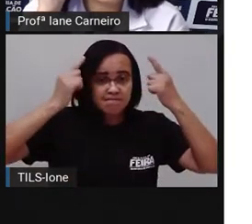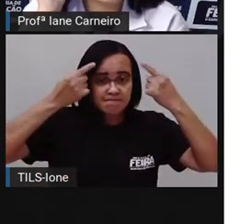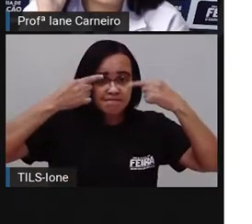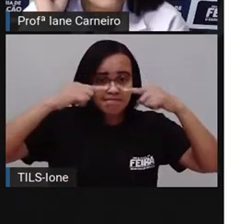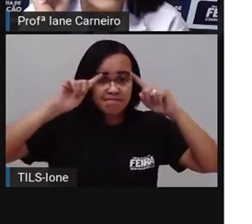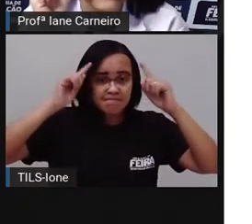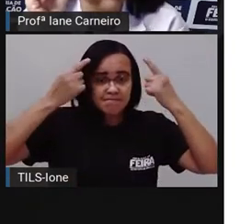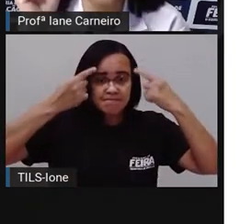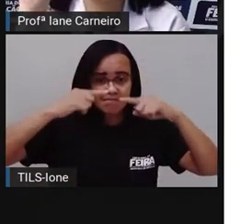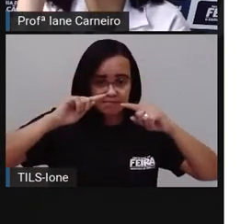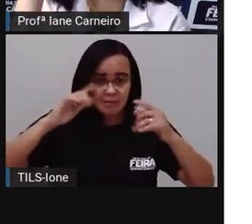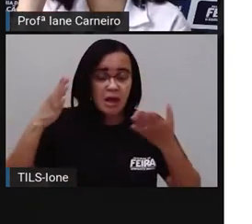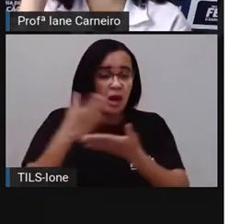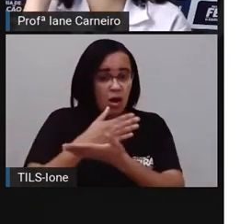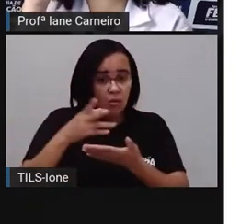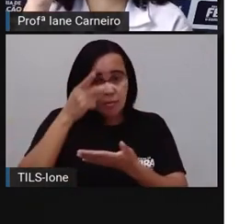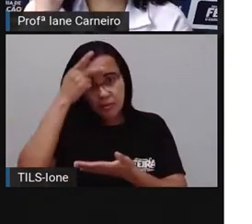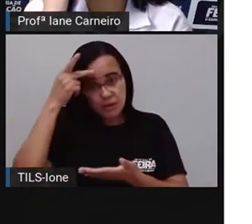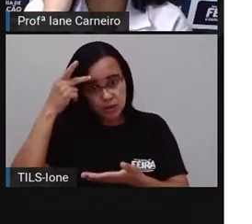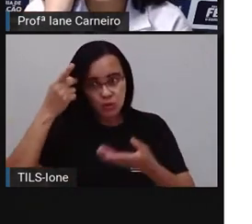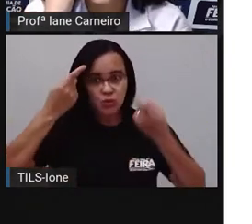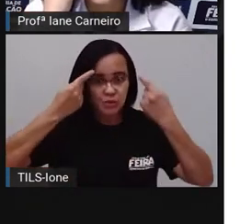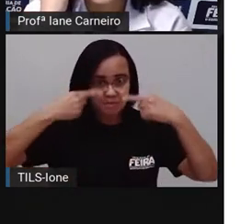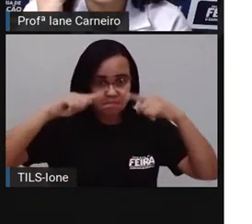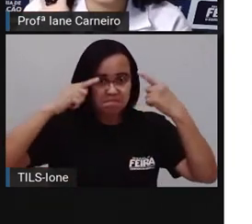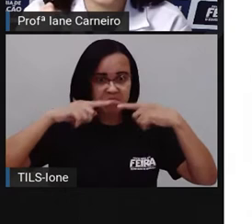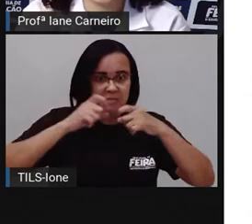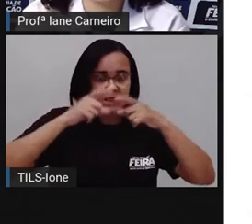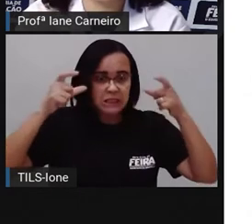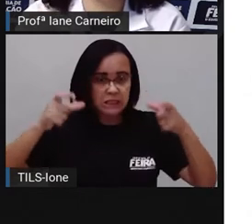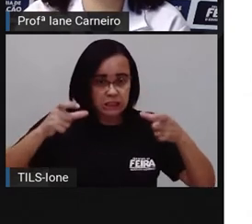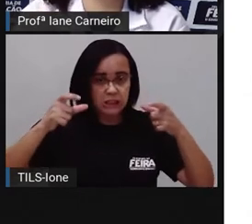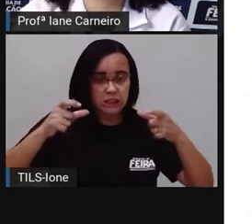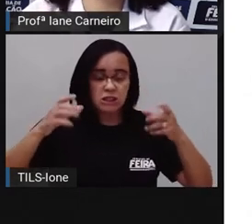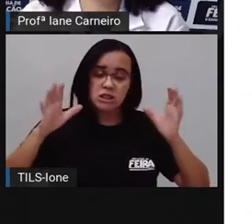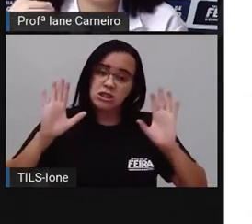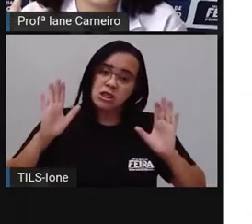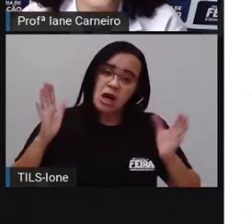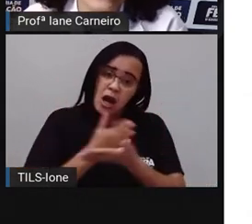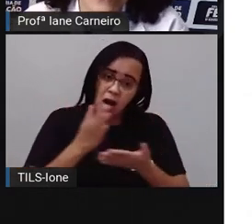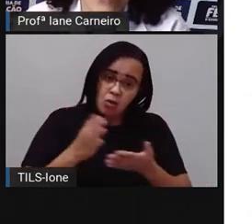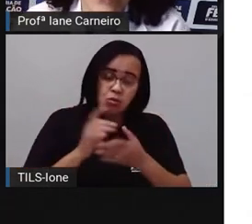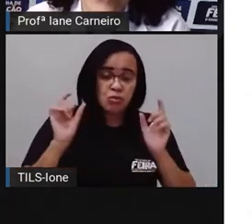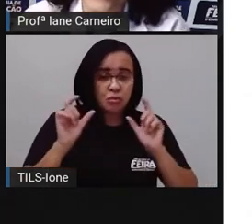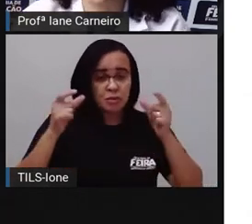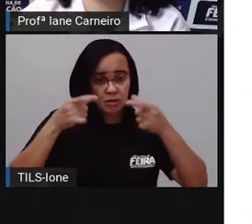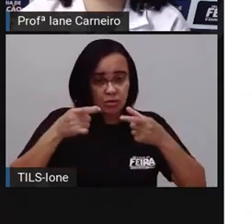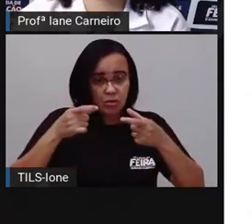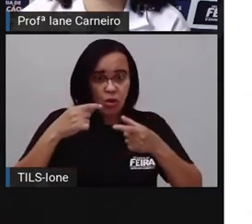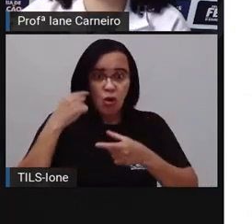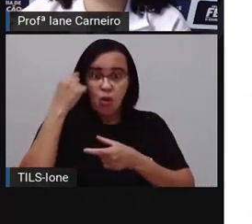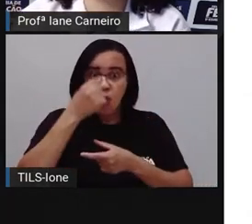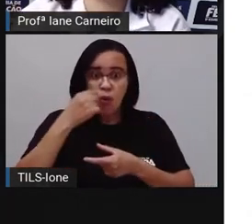tem os cílios bem grandões. Tem gente que tem um cílio menor, né? Como são os seus olhos?